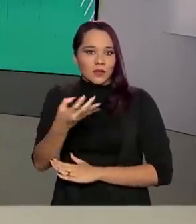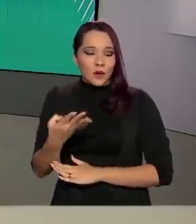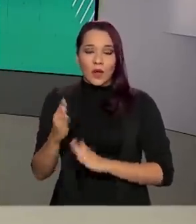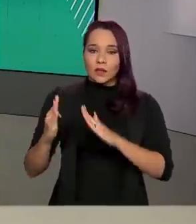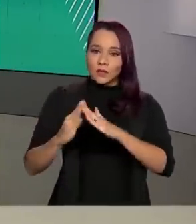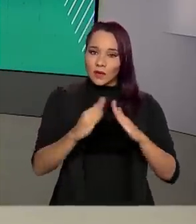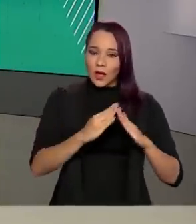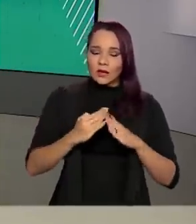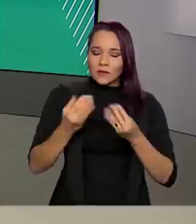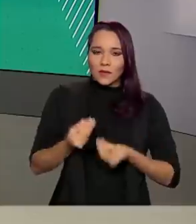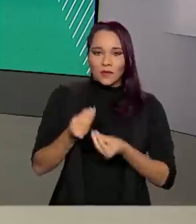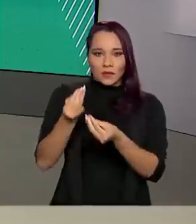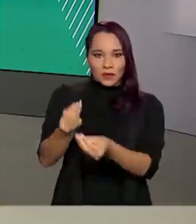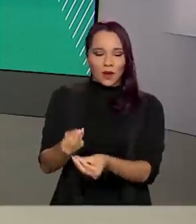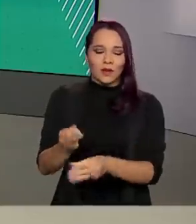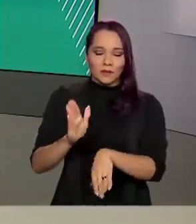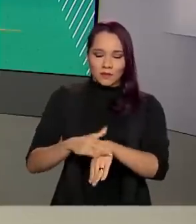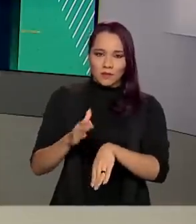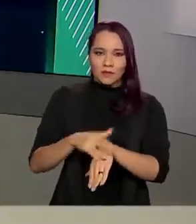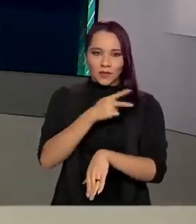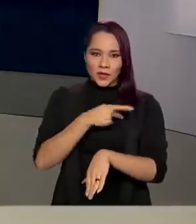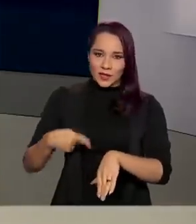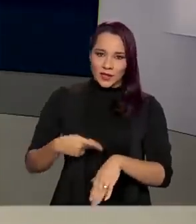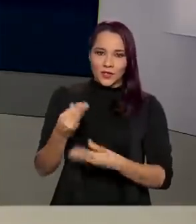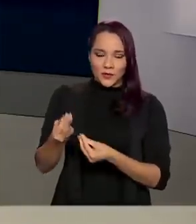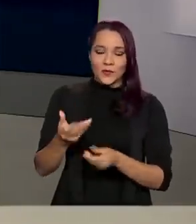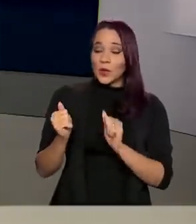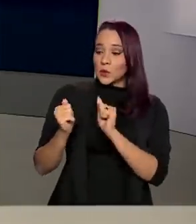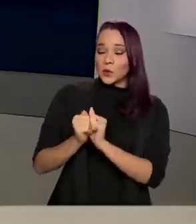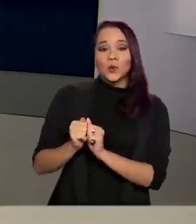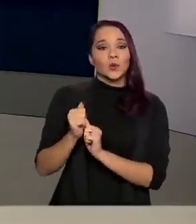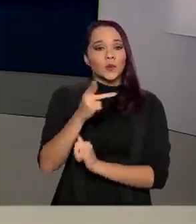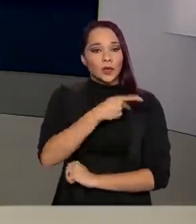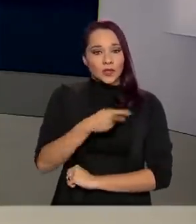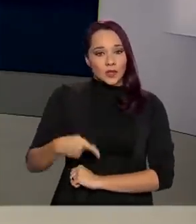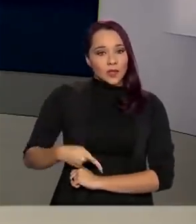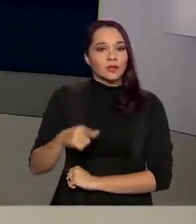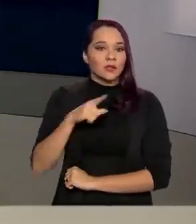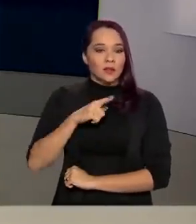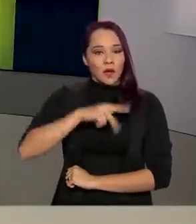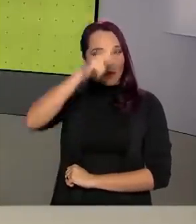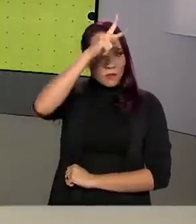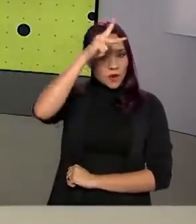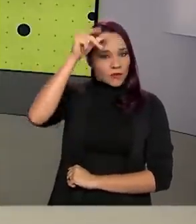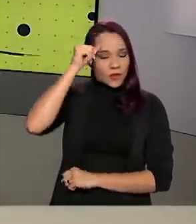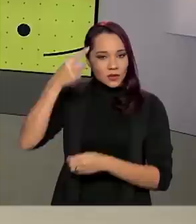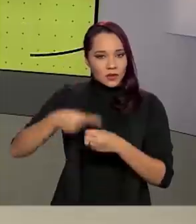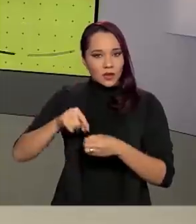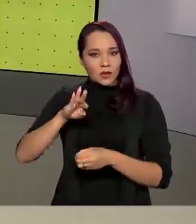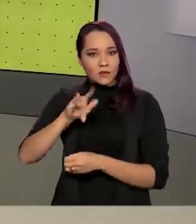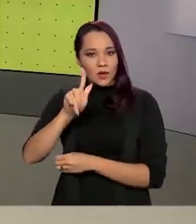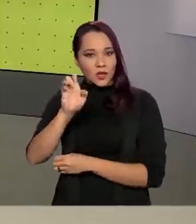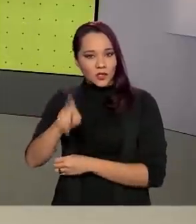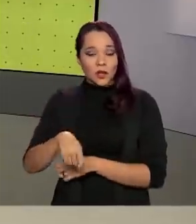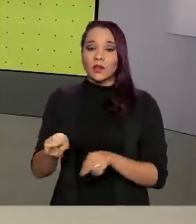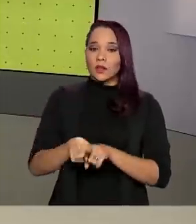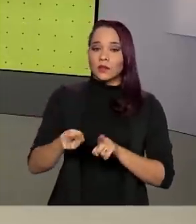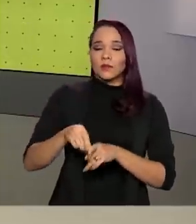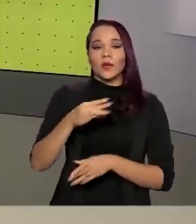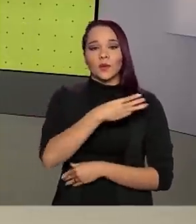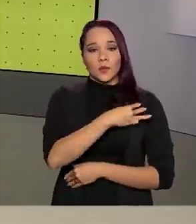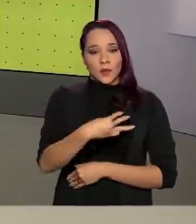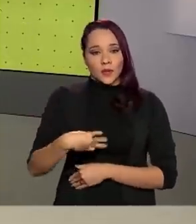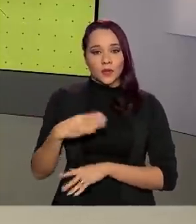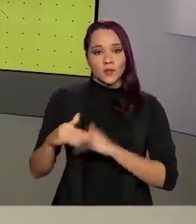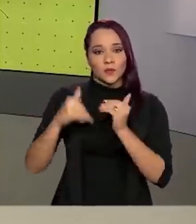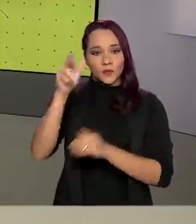que foram entregues por ele agora há pouco. Ao lado do presidente estavam o prefeito de Bagé e o ministro do Desenvolvimento